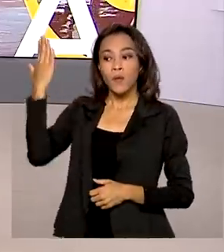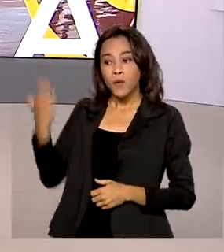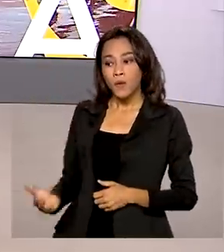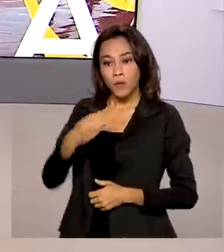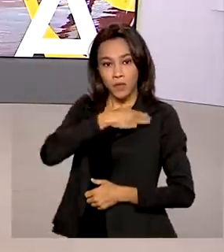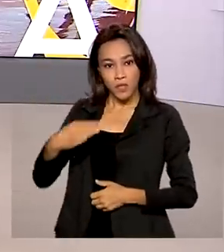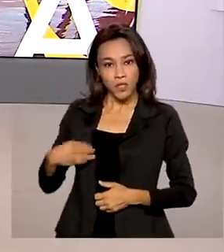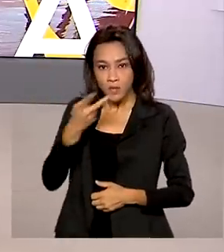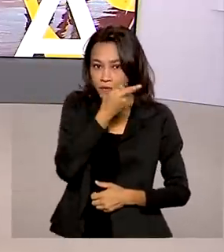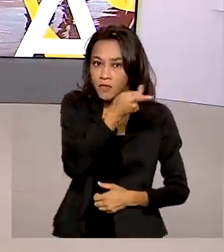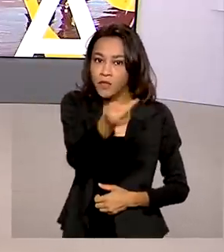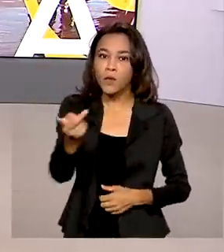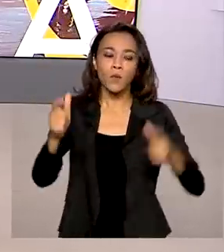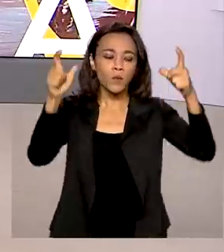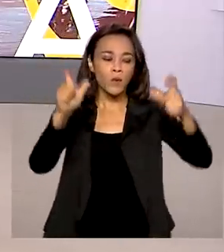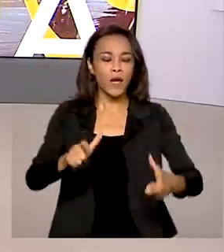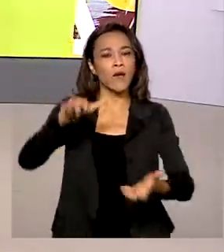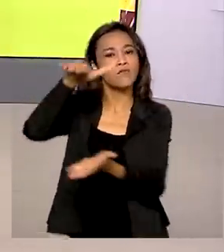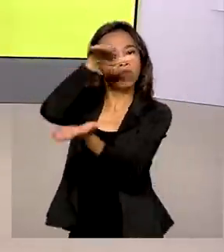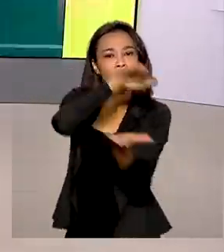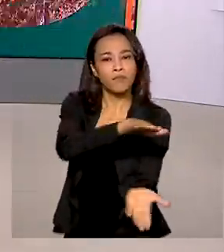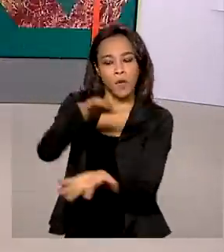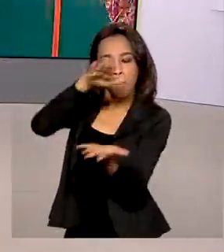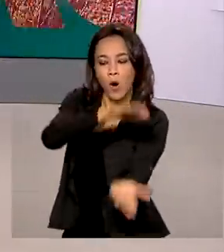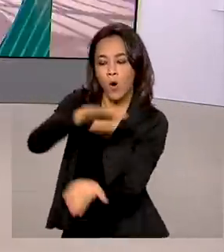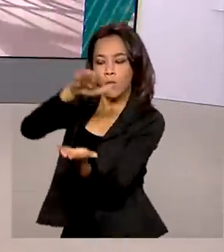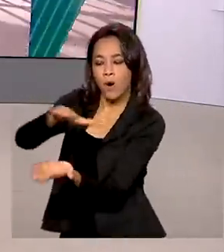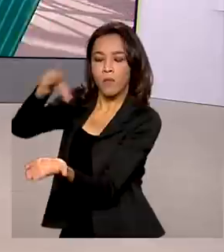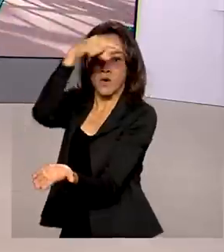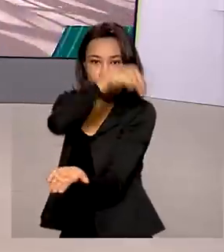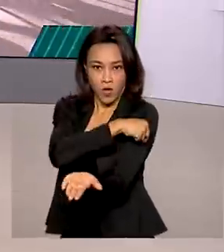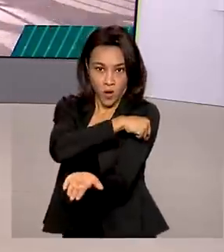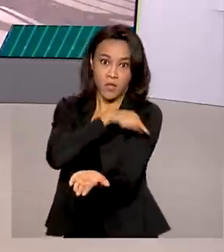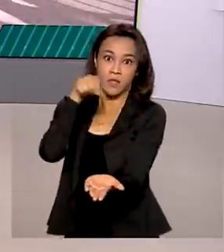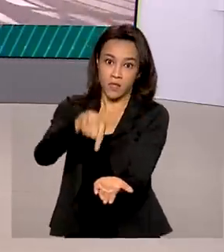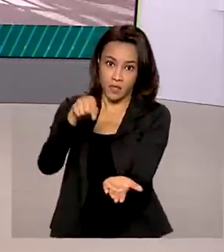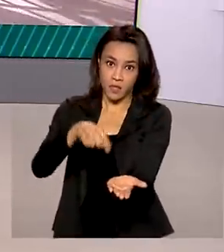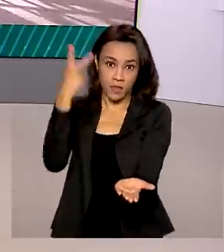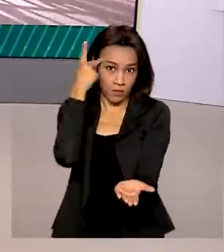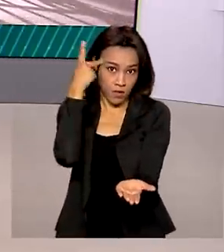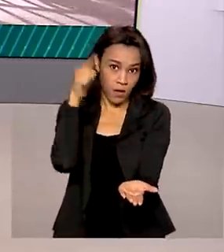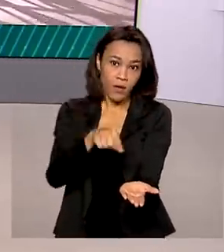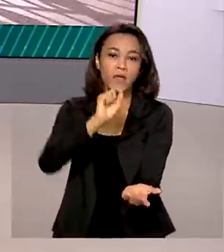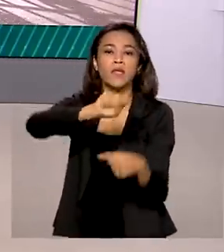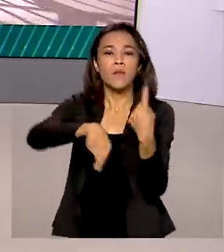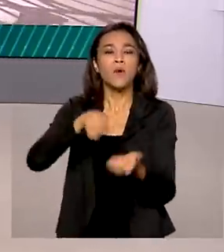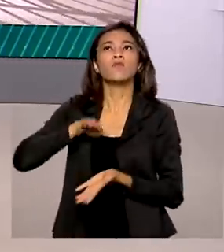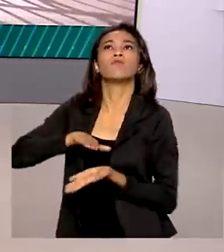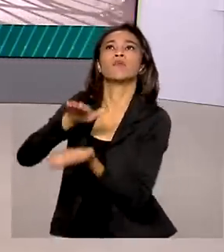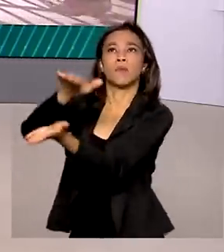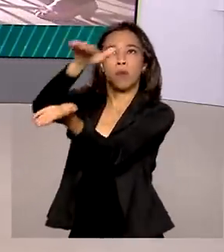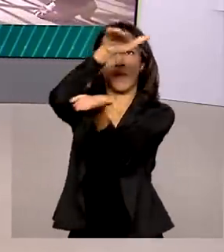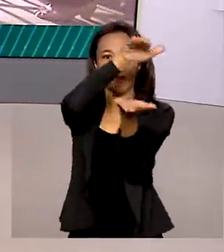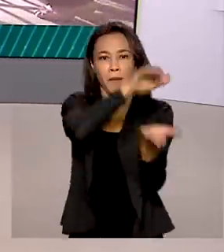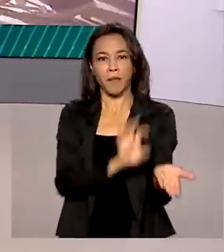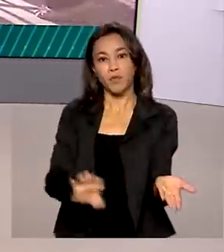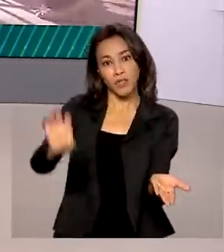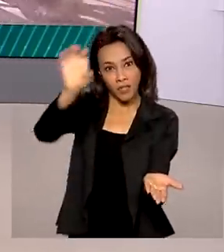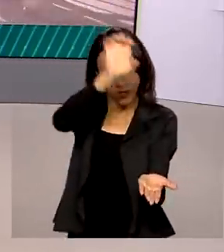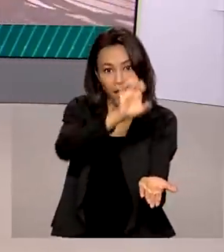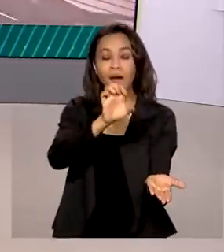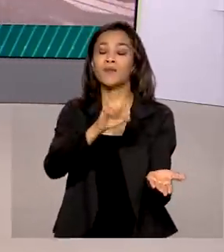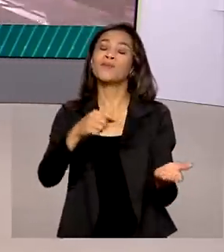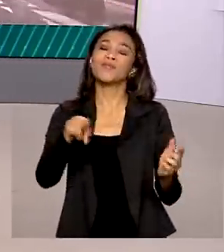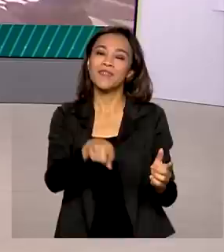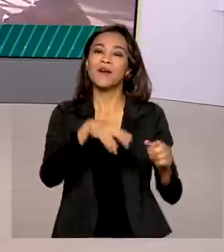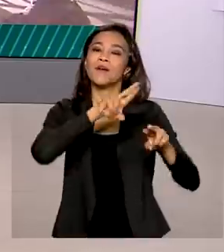centro de distribuição em São Paulo, que armazena as doses contra a Covid-19, que depois seguem para os estados, por meio do Programa